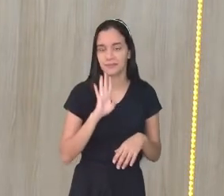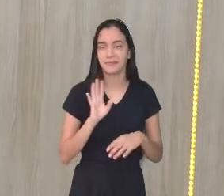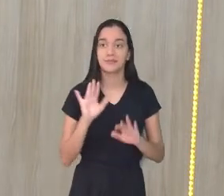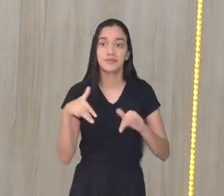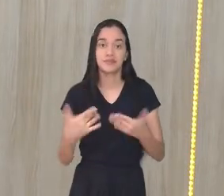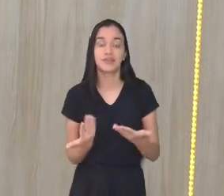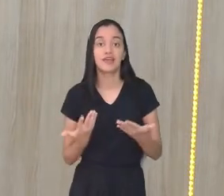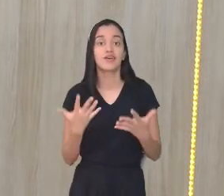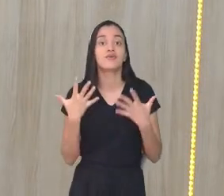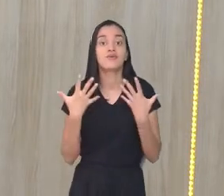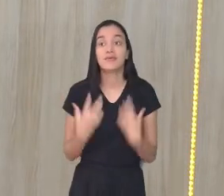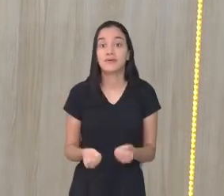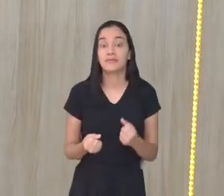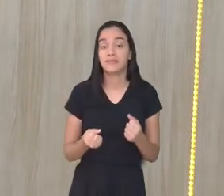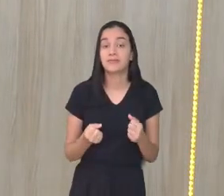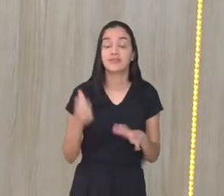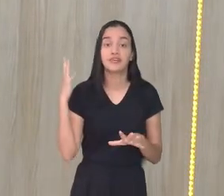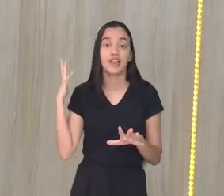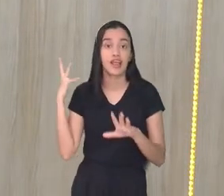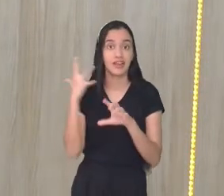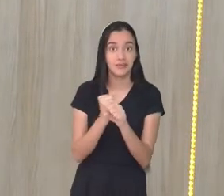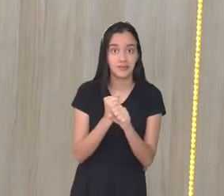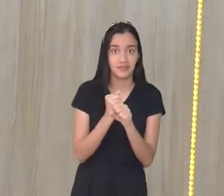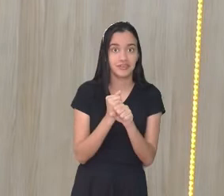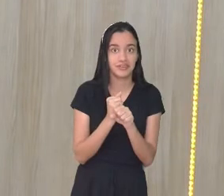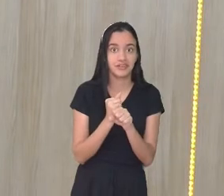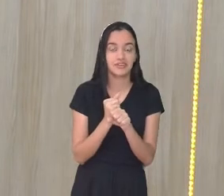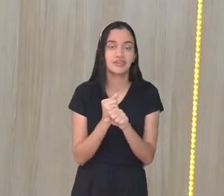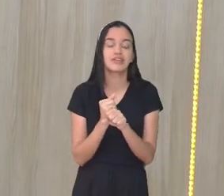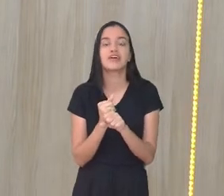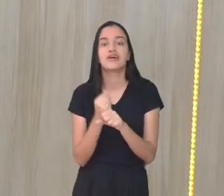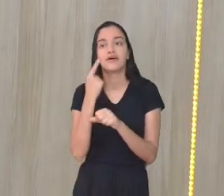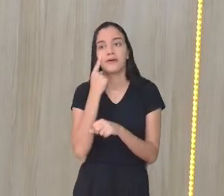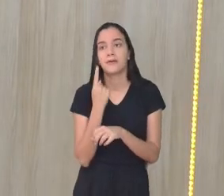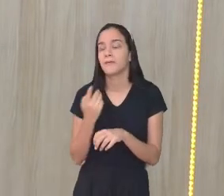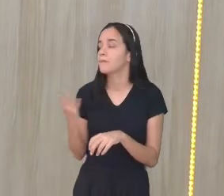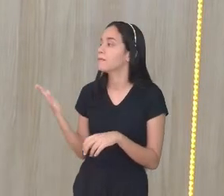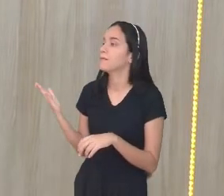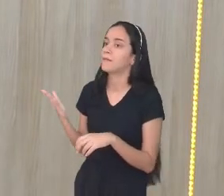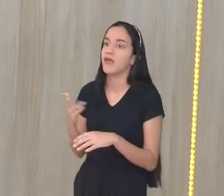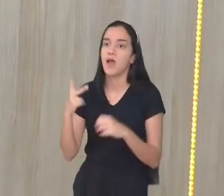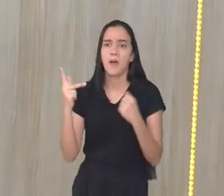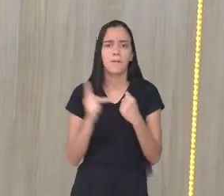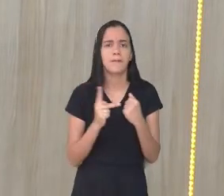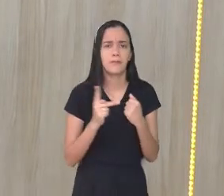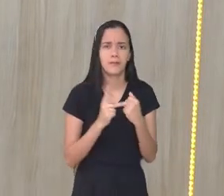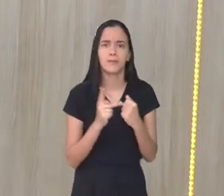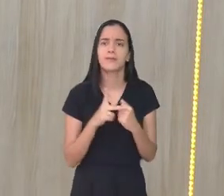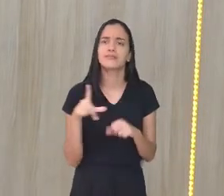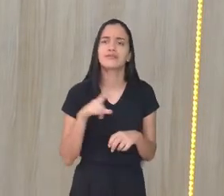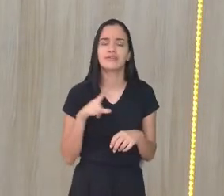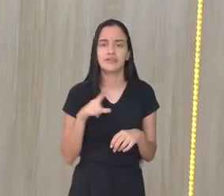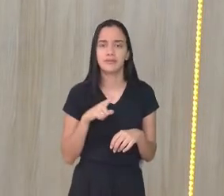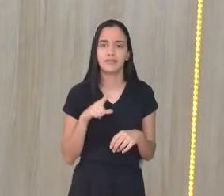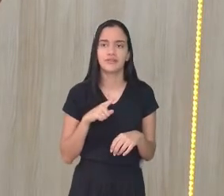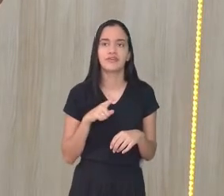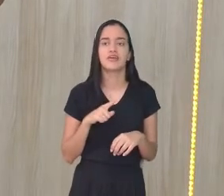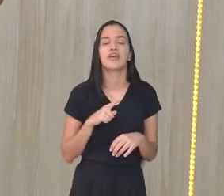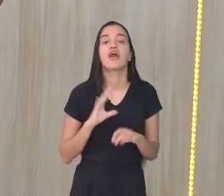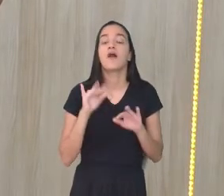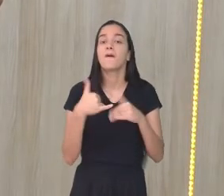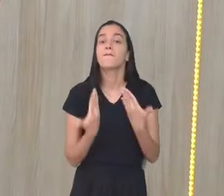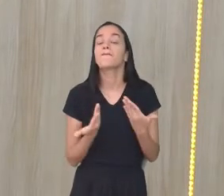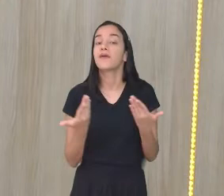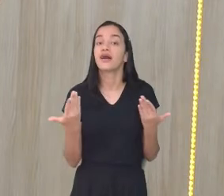Então, vamos revisar os pronomes de tratamento. Essa classe gramatical, não é? Pronomes. Nós temos outros pronomes. Mas o que foi